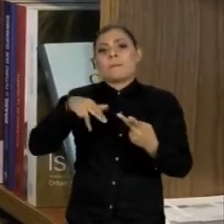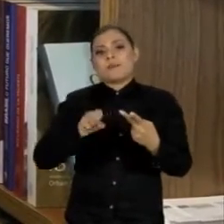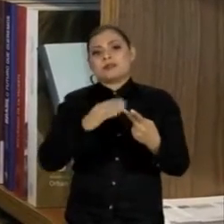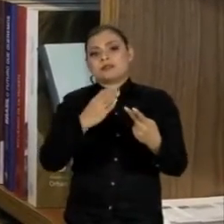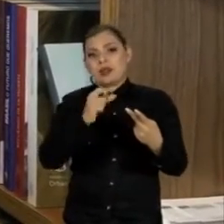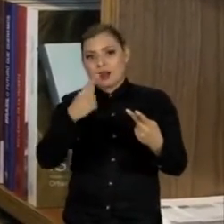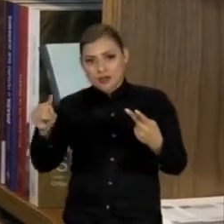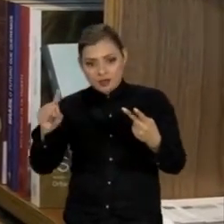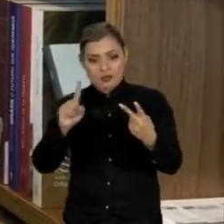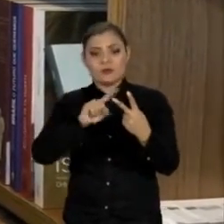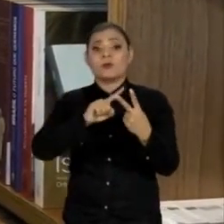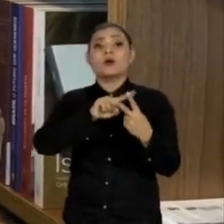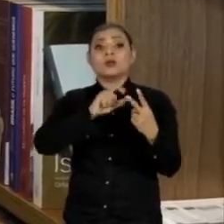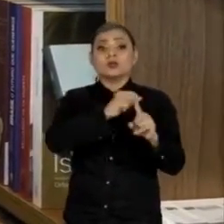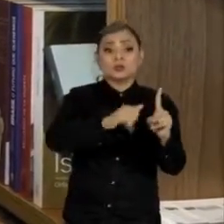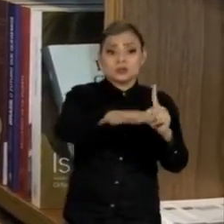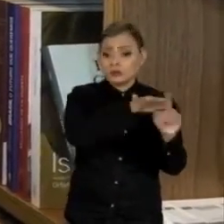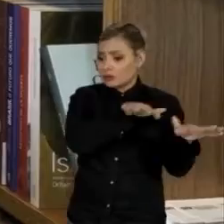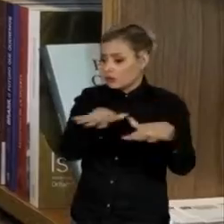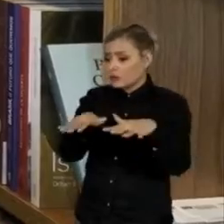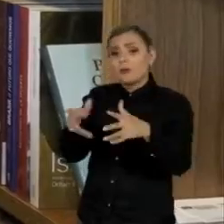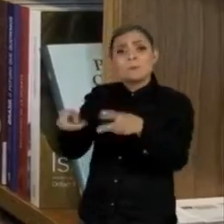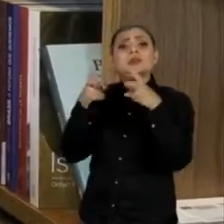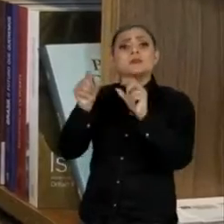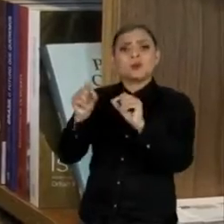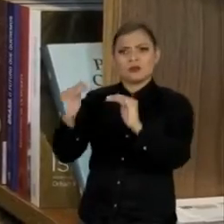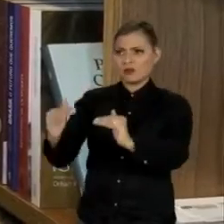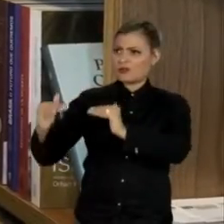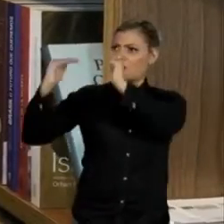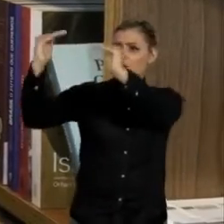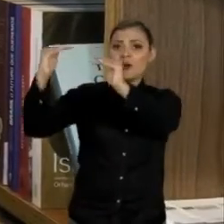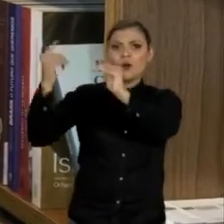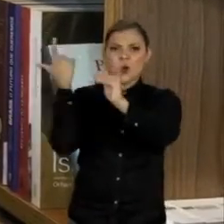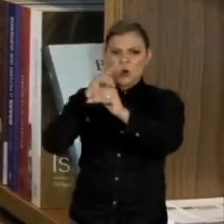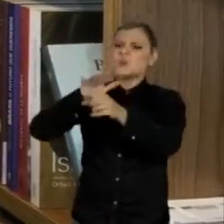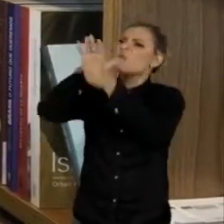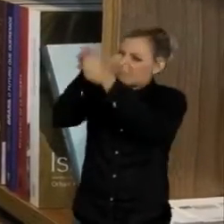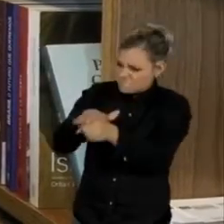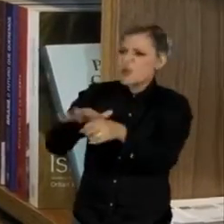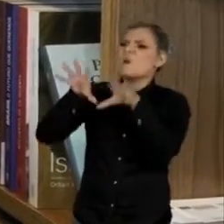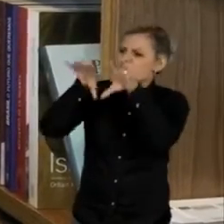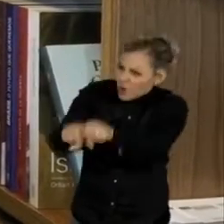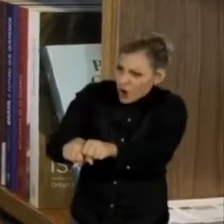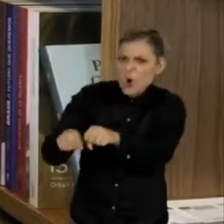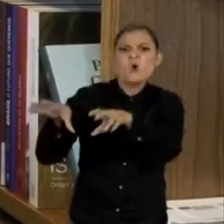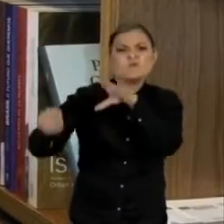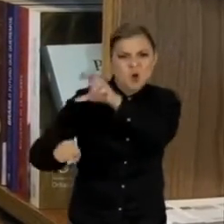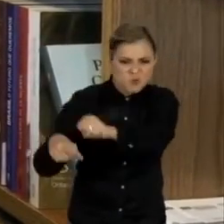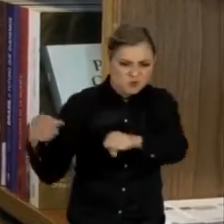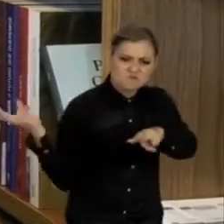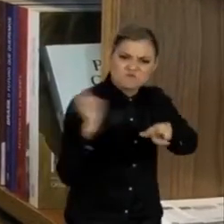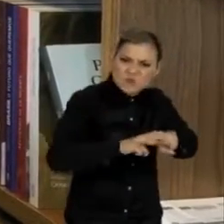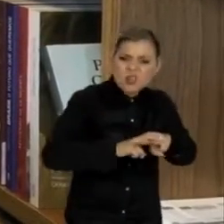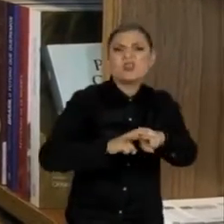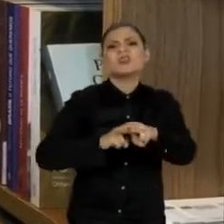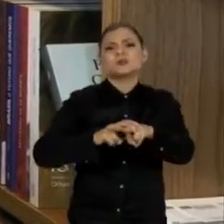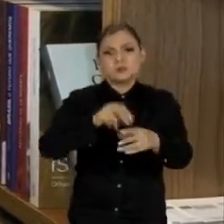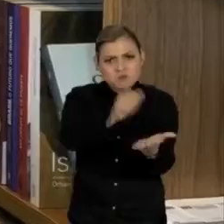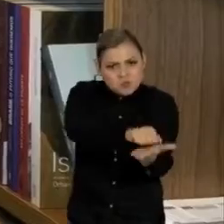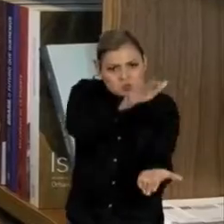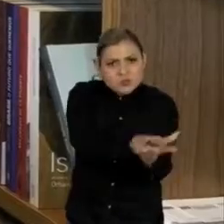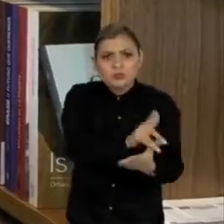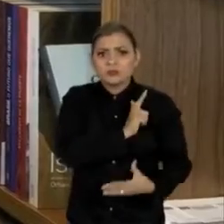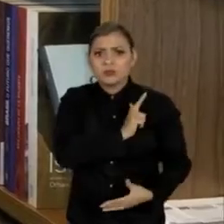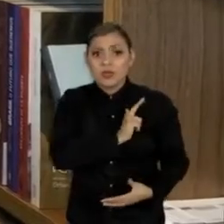a perceber que poderosos puderam ser alcançados por investigações, processos e punições.